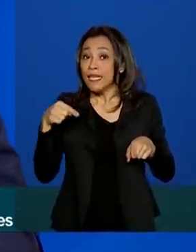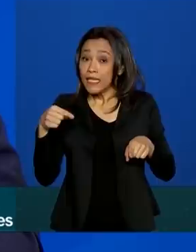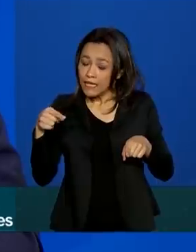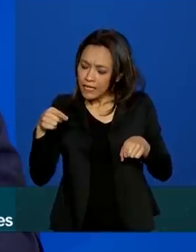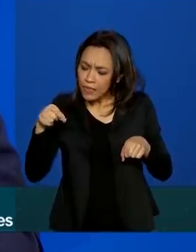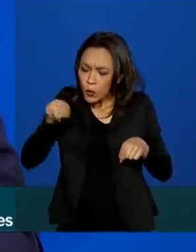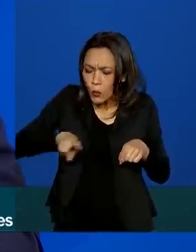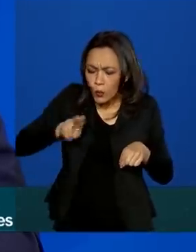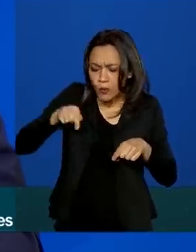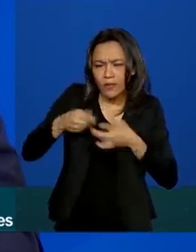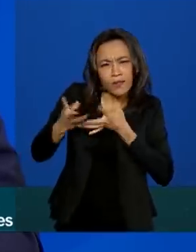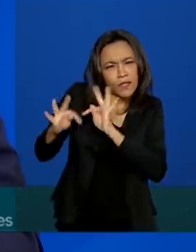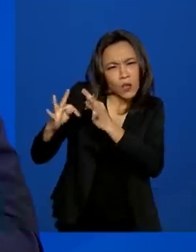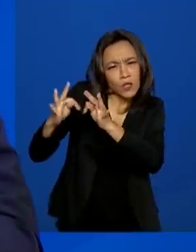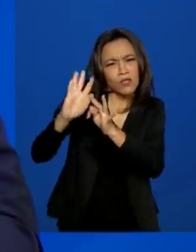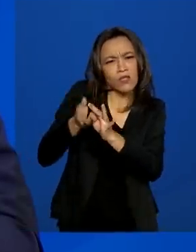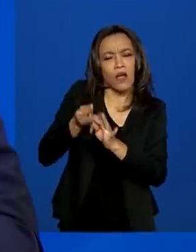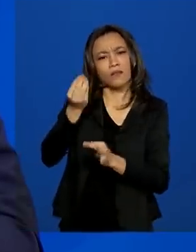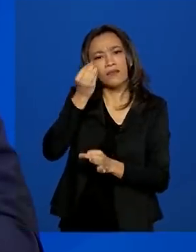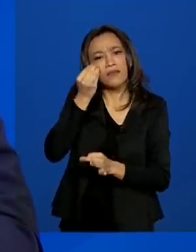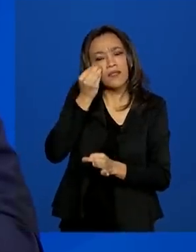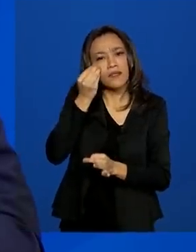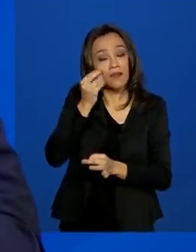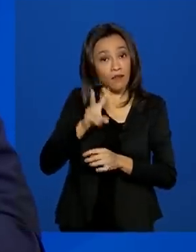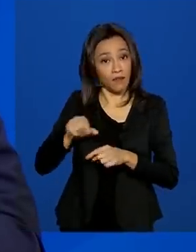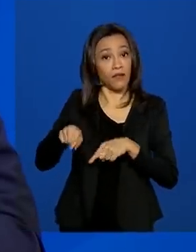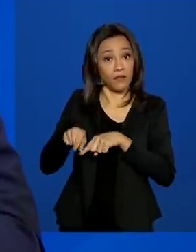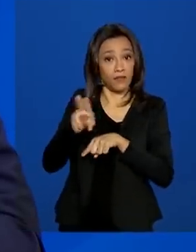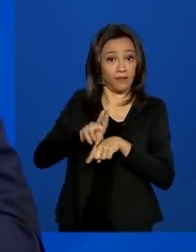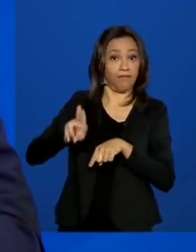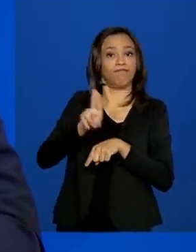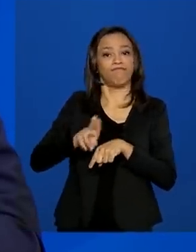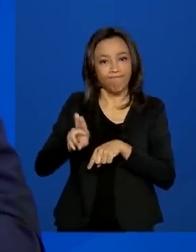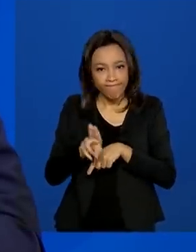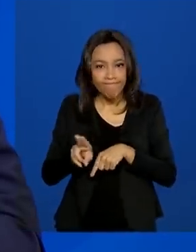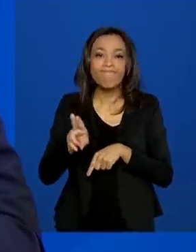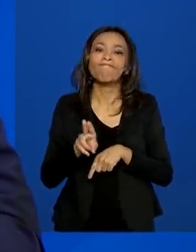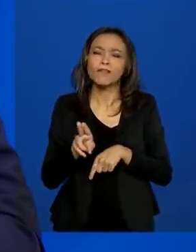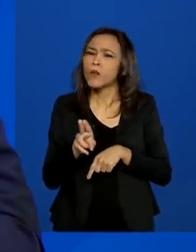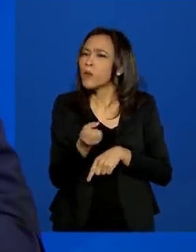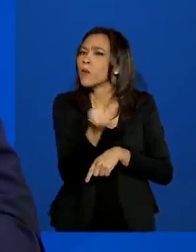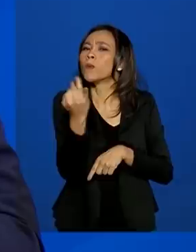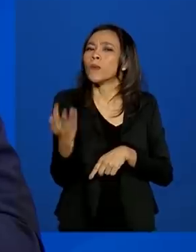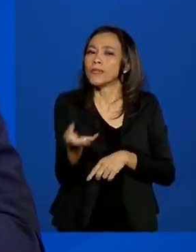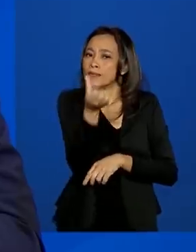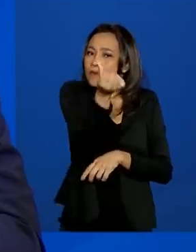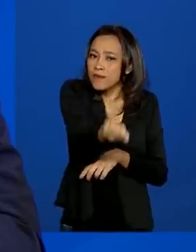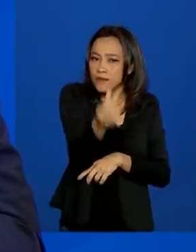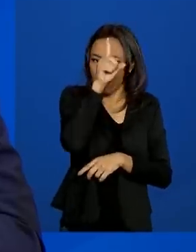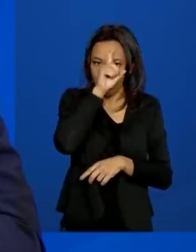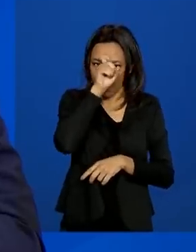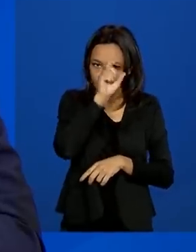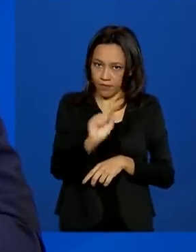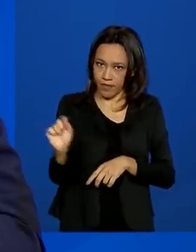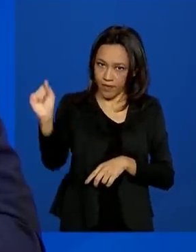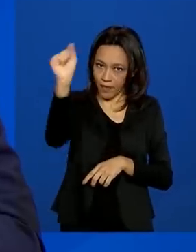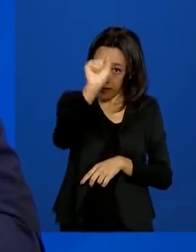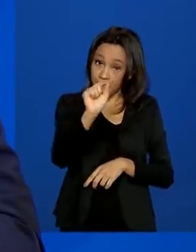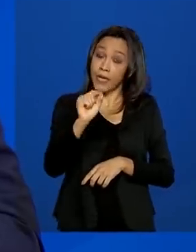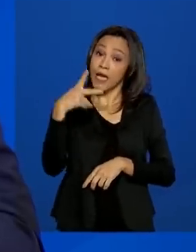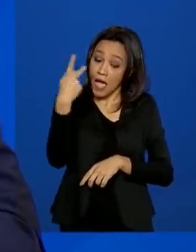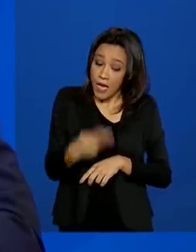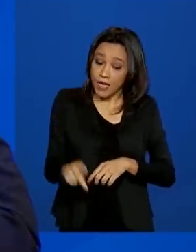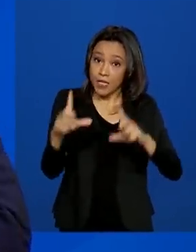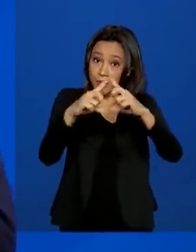está sendo testada e será utilizada inicialmente em seis hospitais, entre eles o hospital de base de